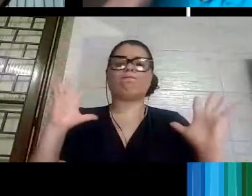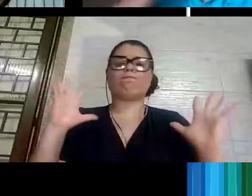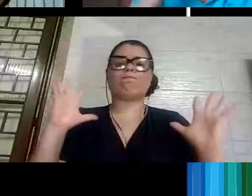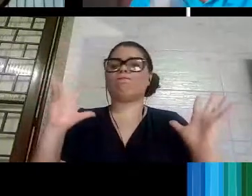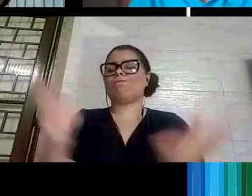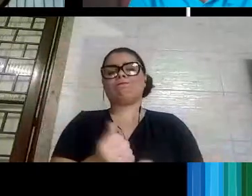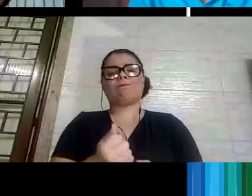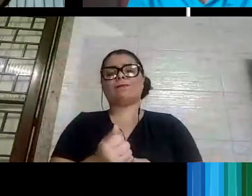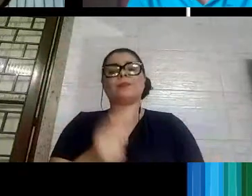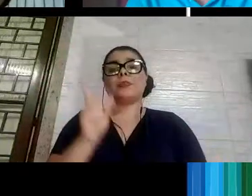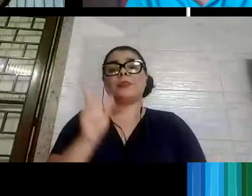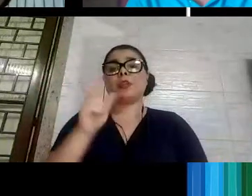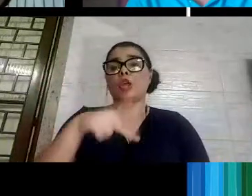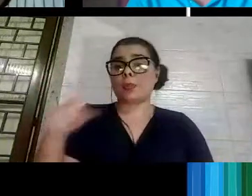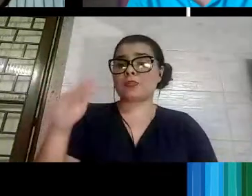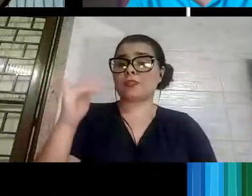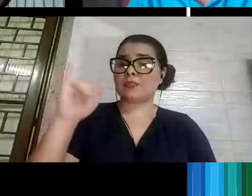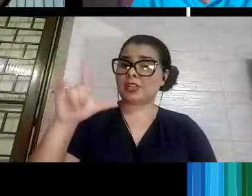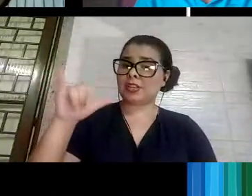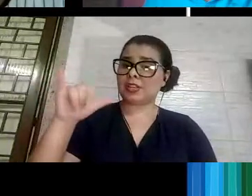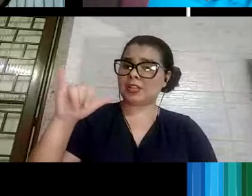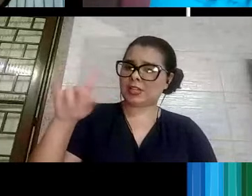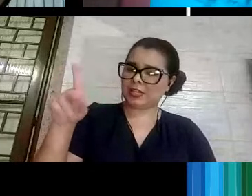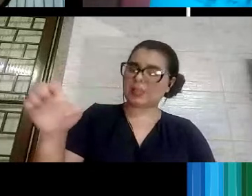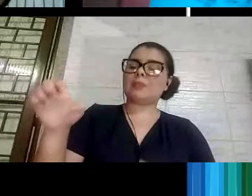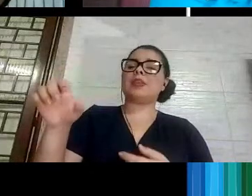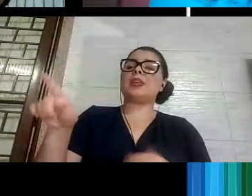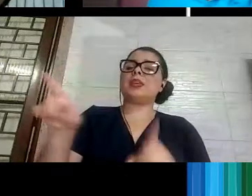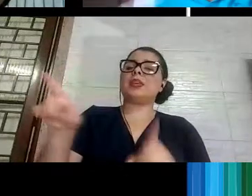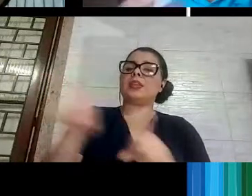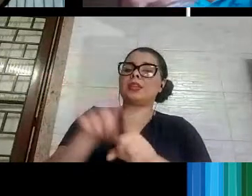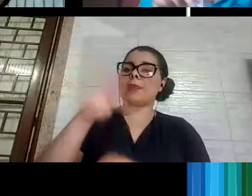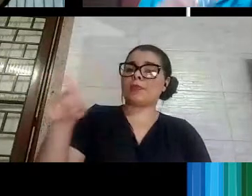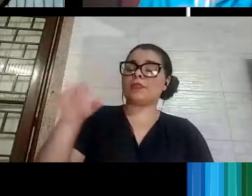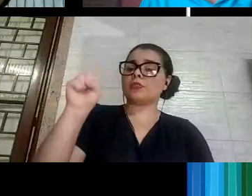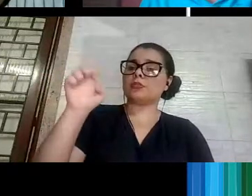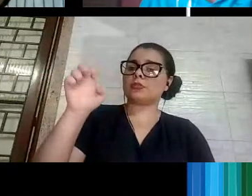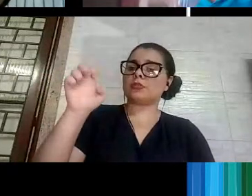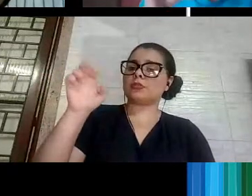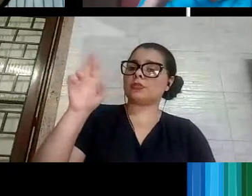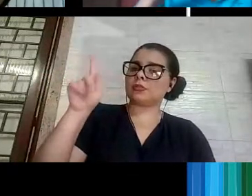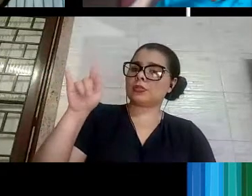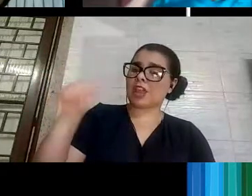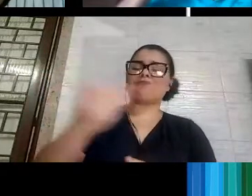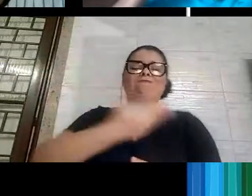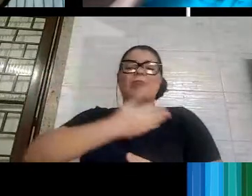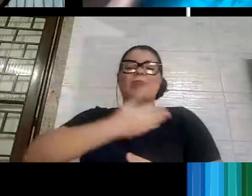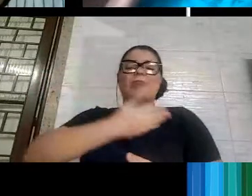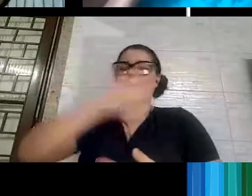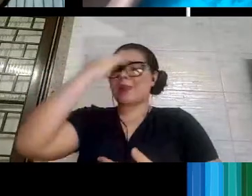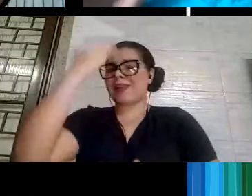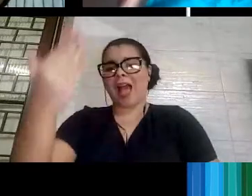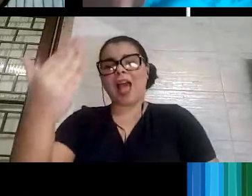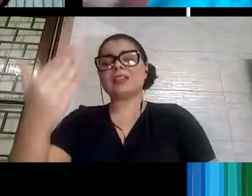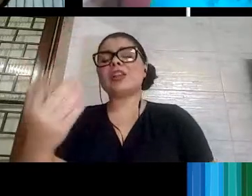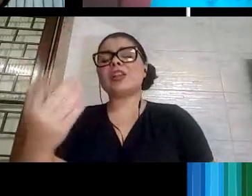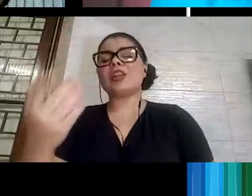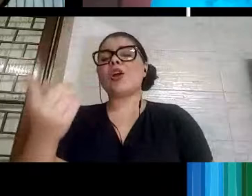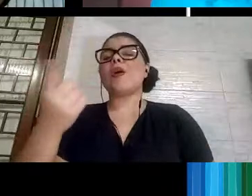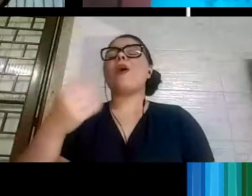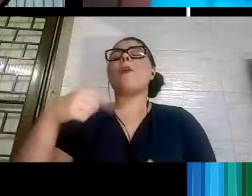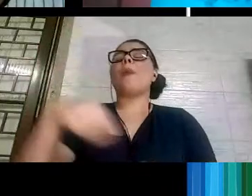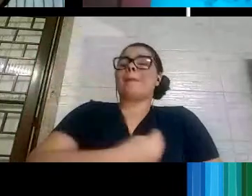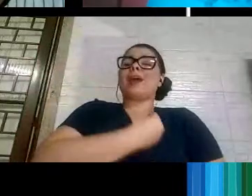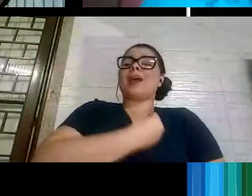professor Felipe, professor Sérgio, você aí é meu amigo, obrigado, irmão, obrigado por fazer parte dessa